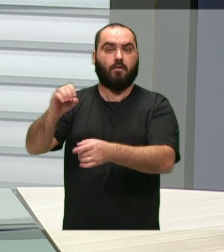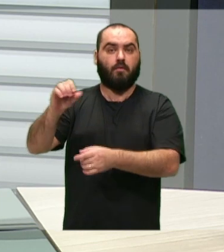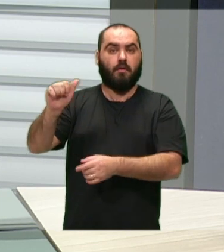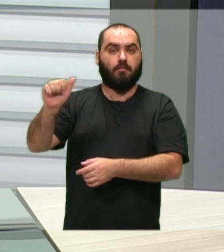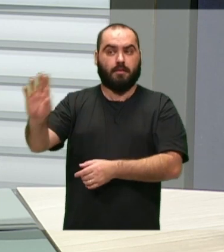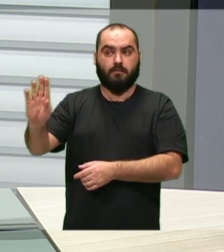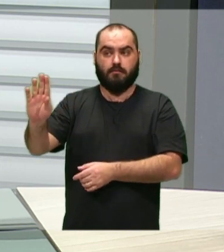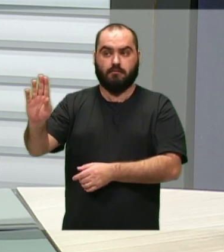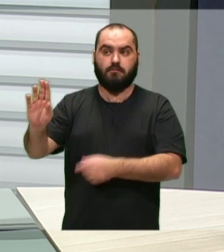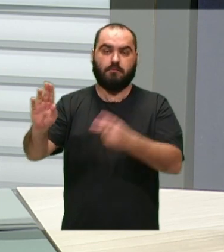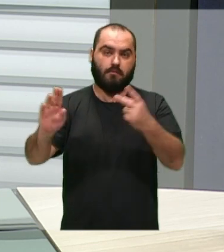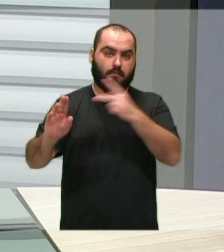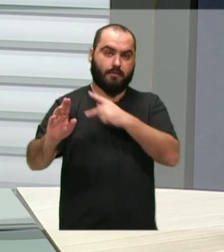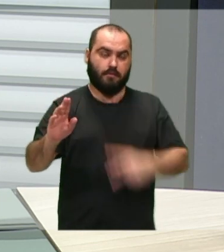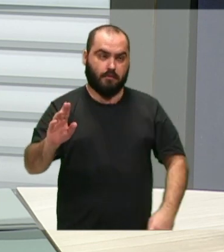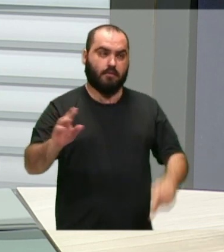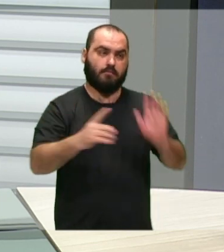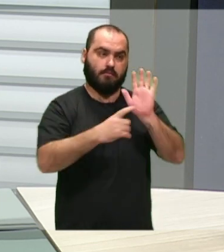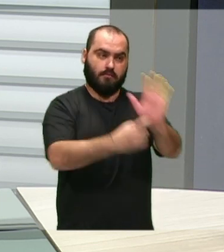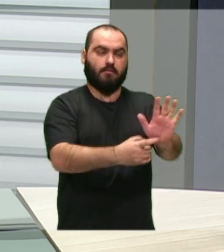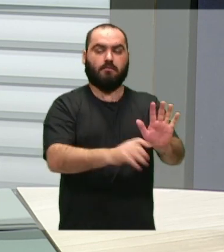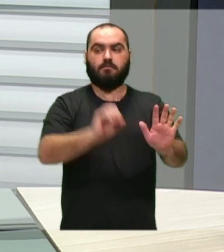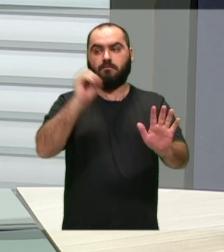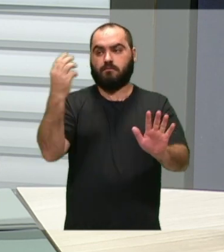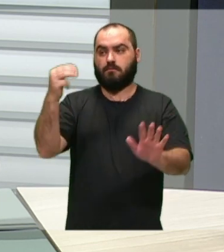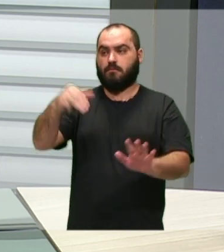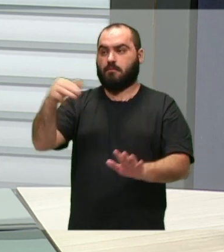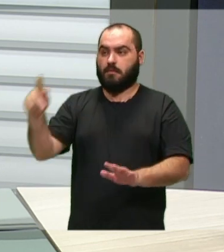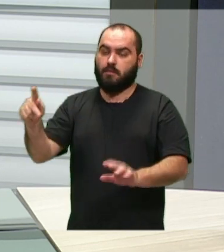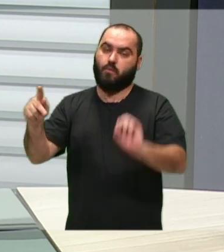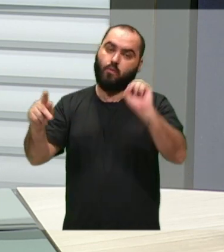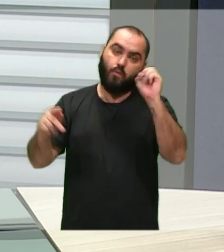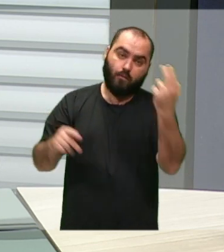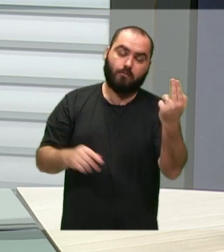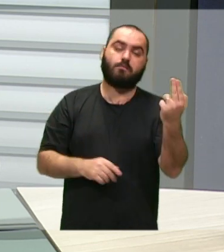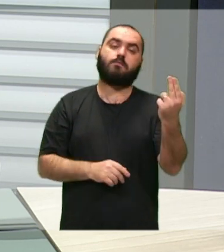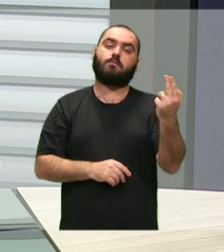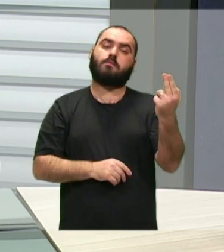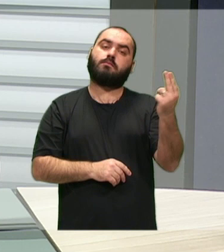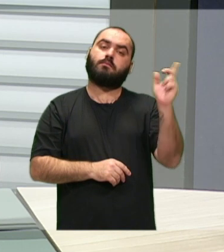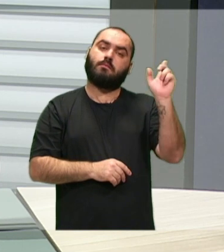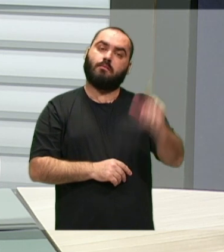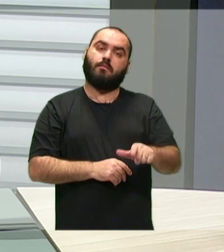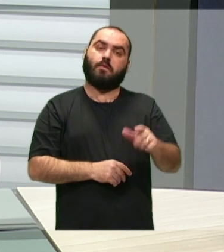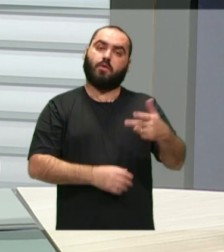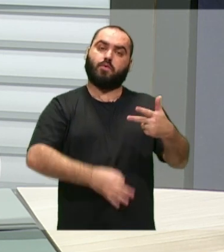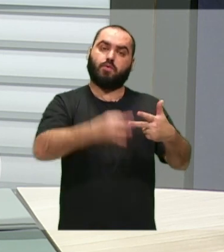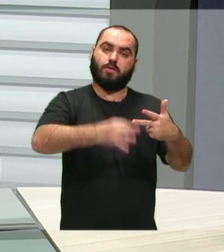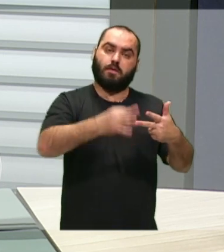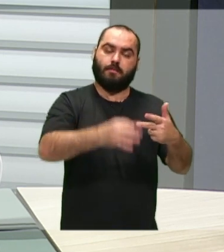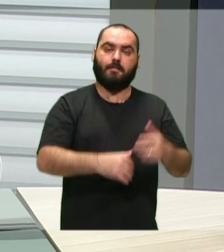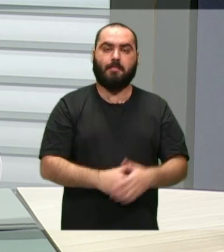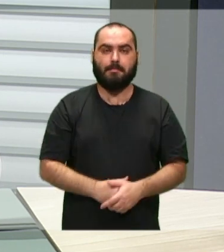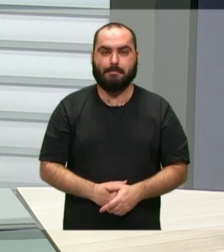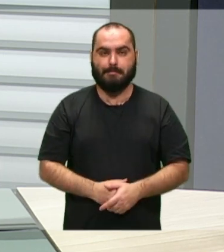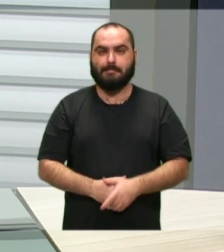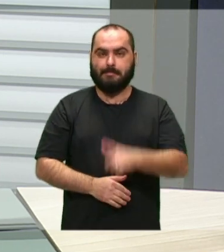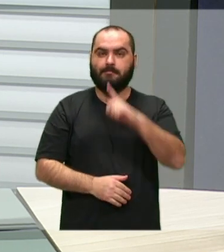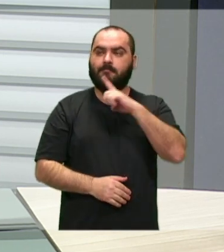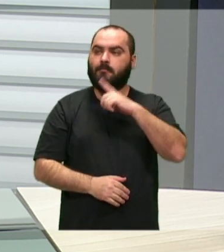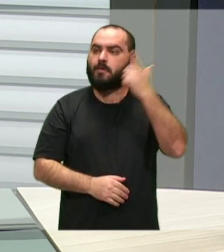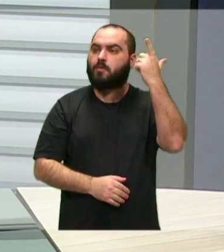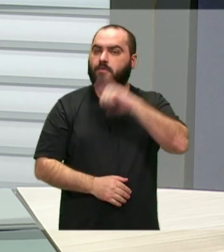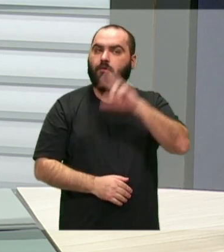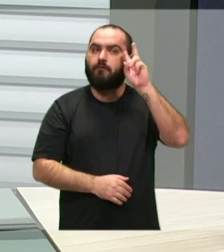indicação, depois o presidente que define, ou quando é do Ministério Público, ou quando também é do próprio Judiciário. Então nós temos o acesso